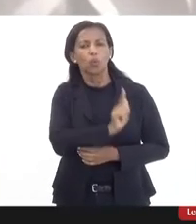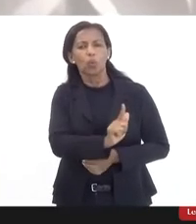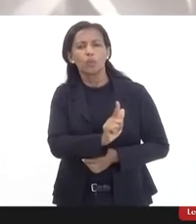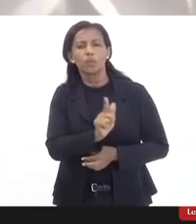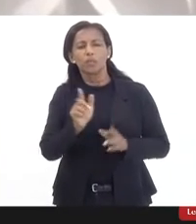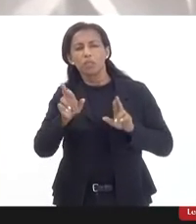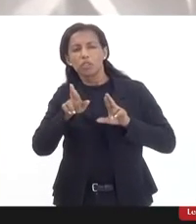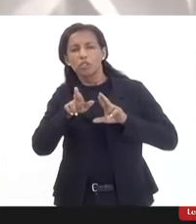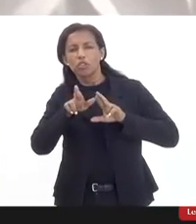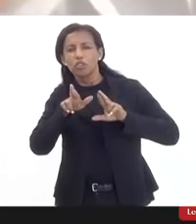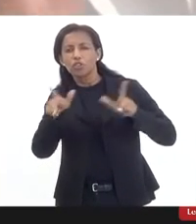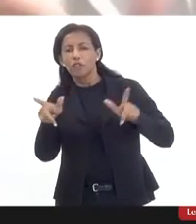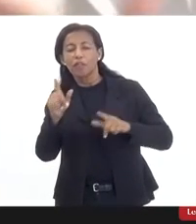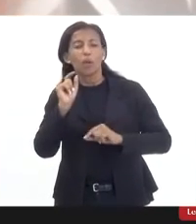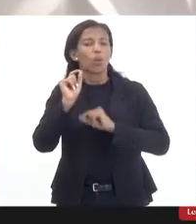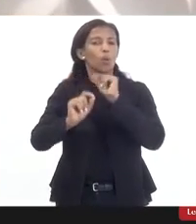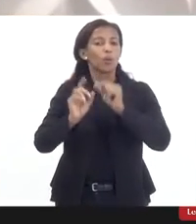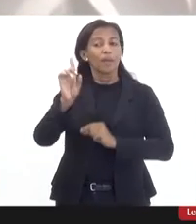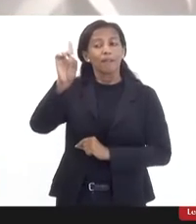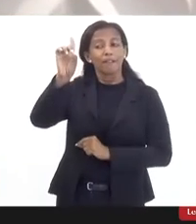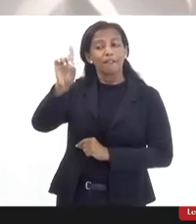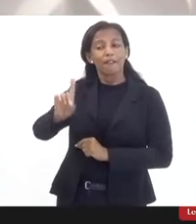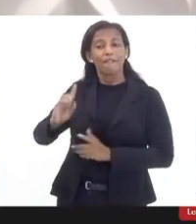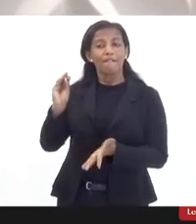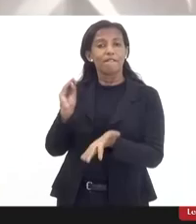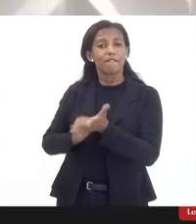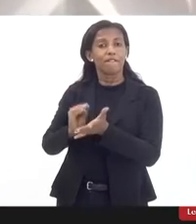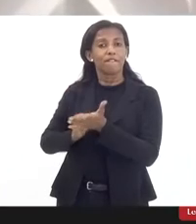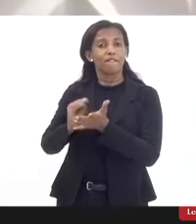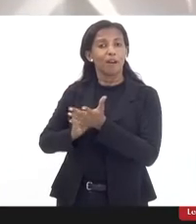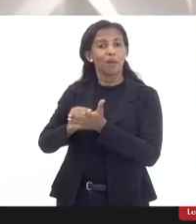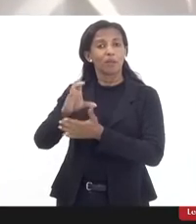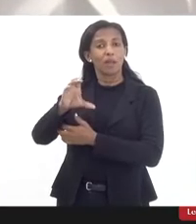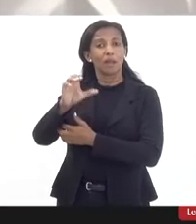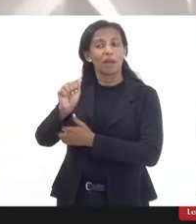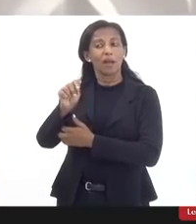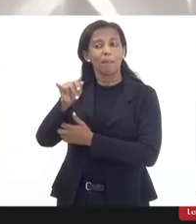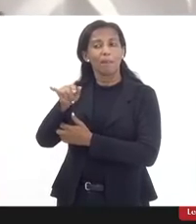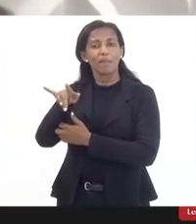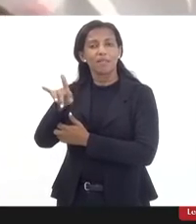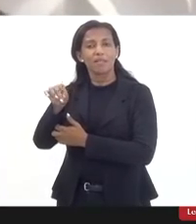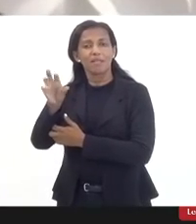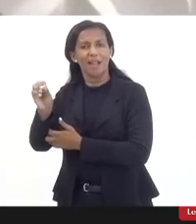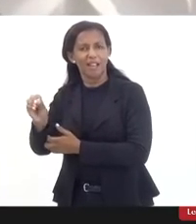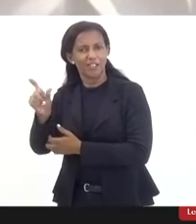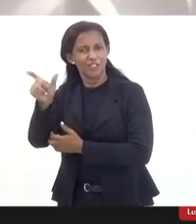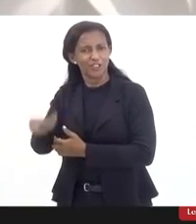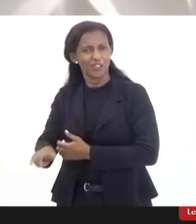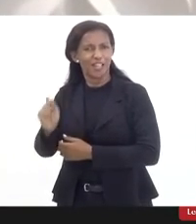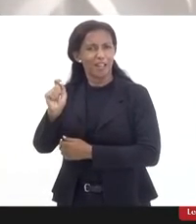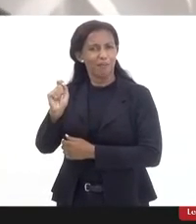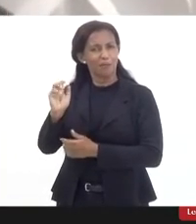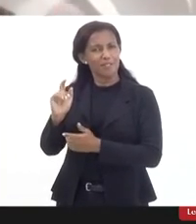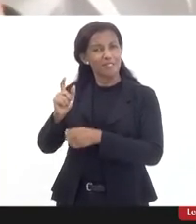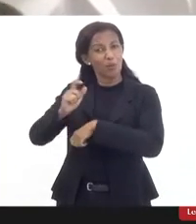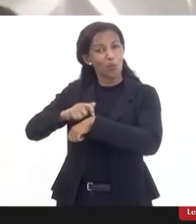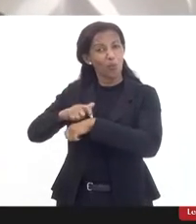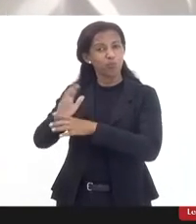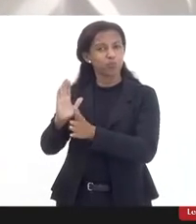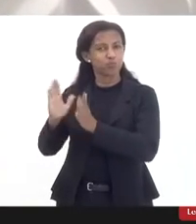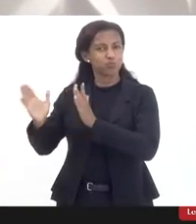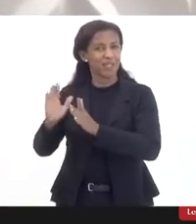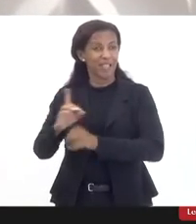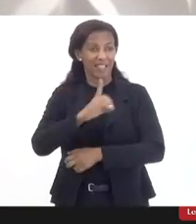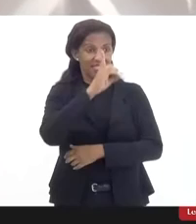consiga diferenciar o que é deficiência de incapacidade, uma incapacidade ela pode ser momentânea, uma deficiência